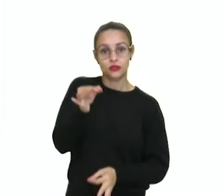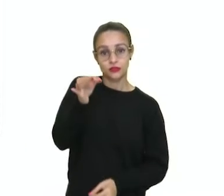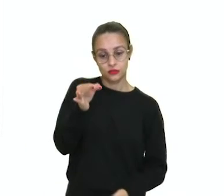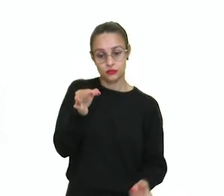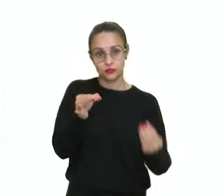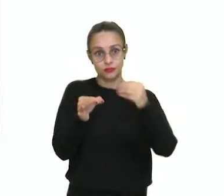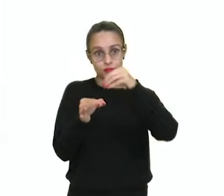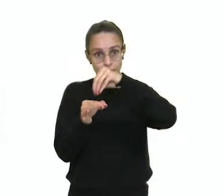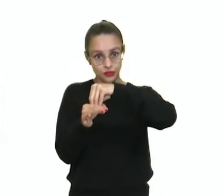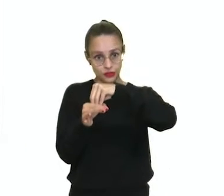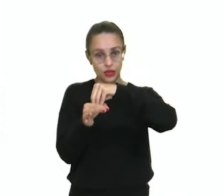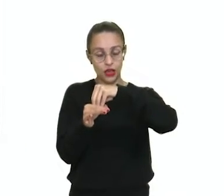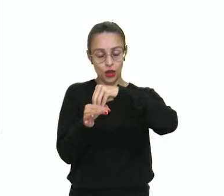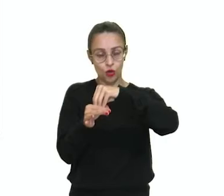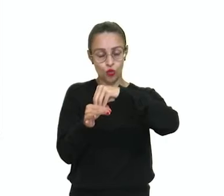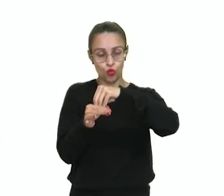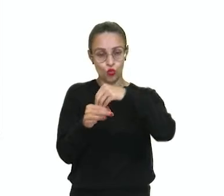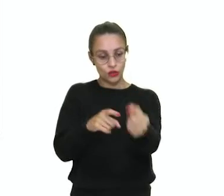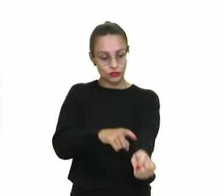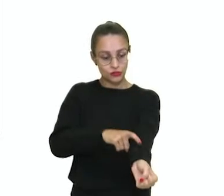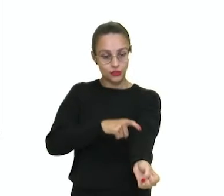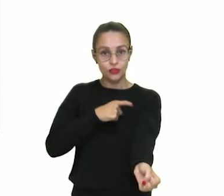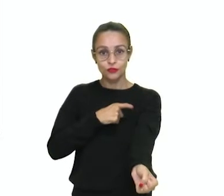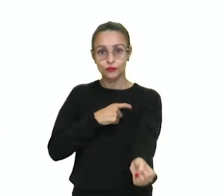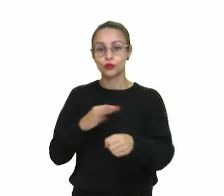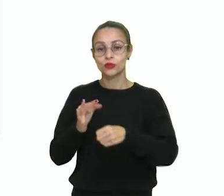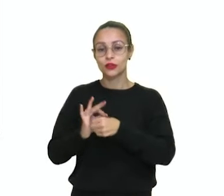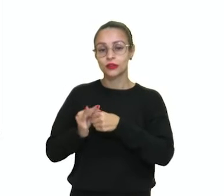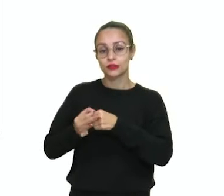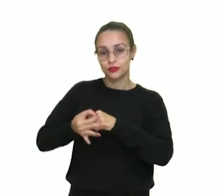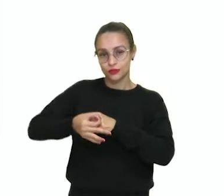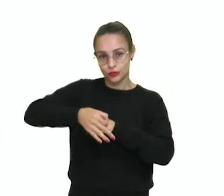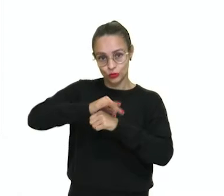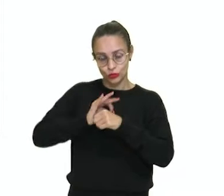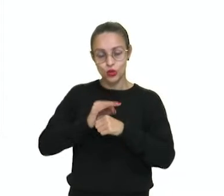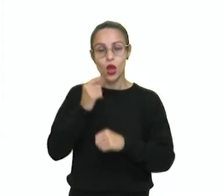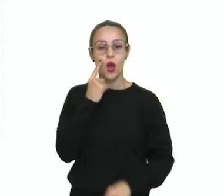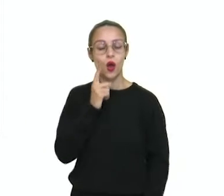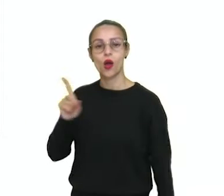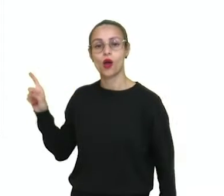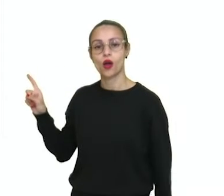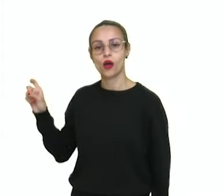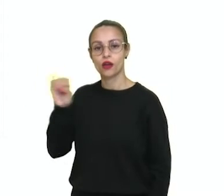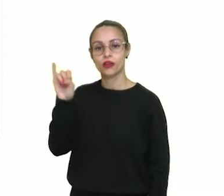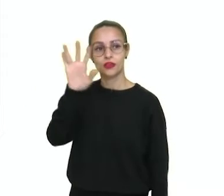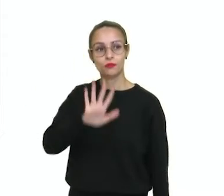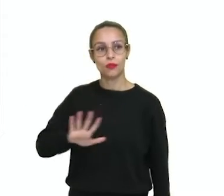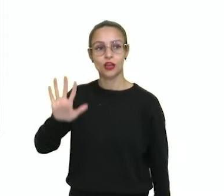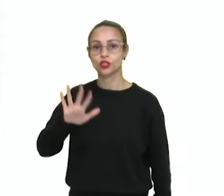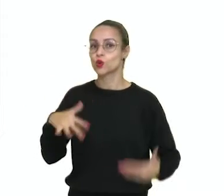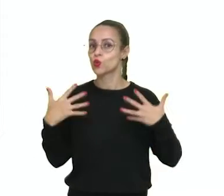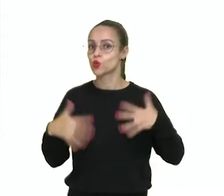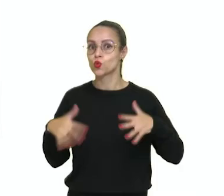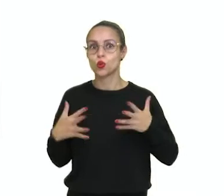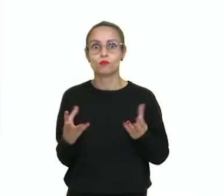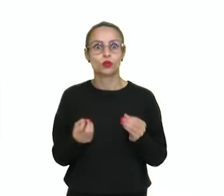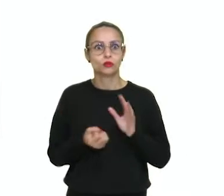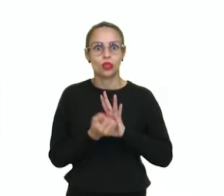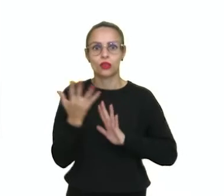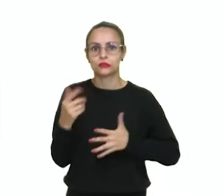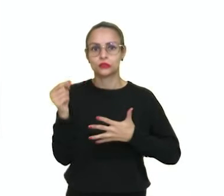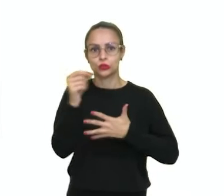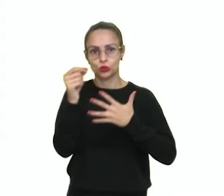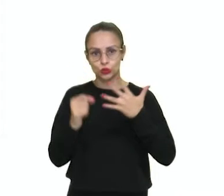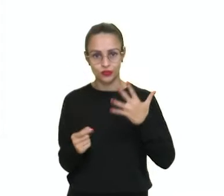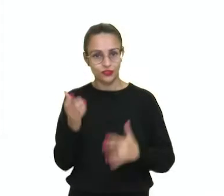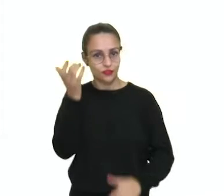espinhal, os nervos e os gânglios. Reparem aqui na imagem. São muitas estruturas. Então, para facilitar